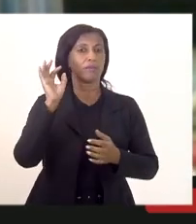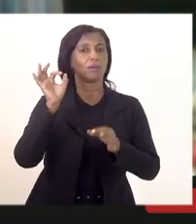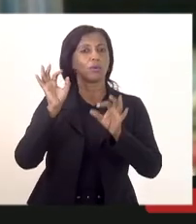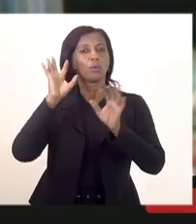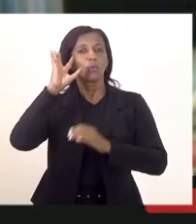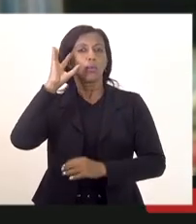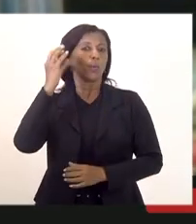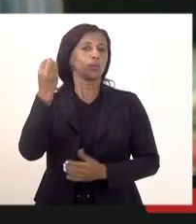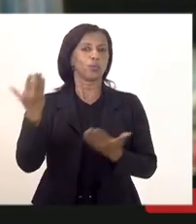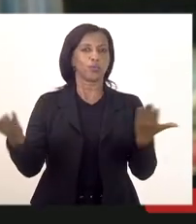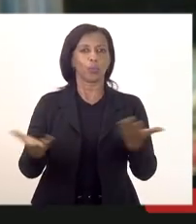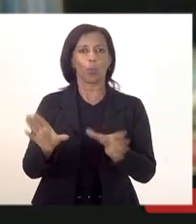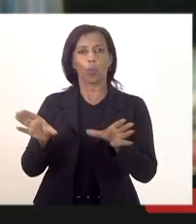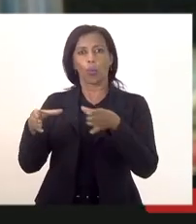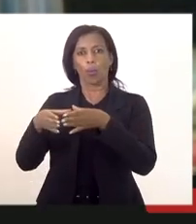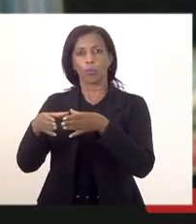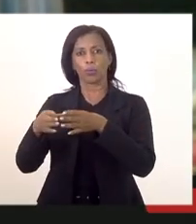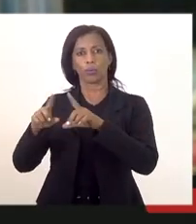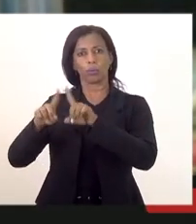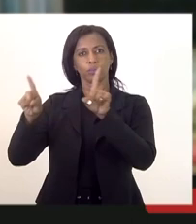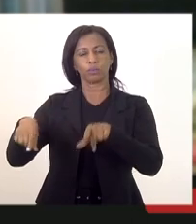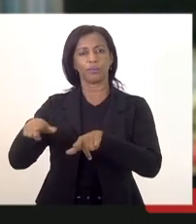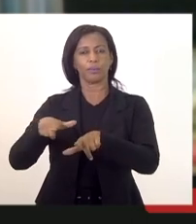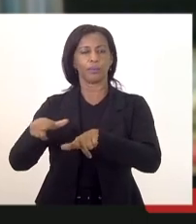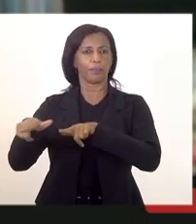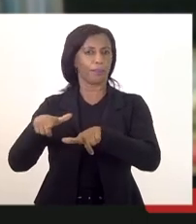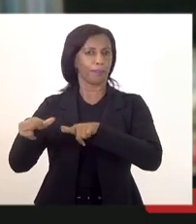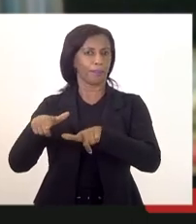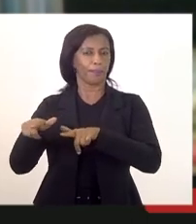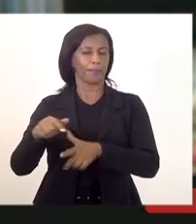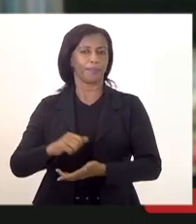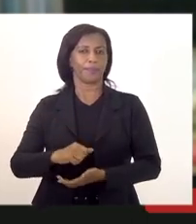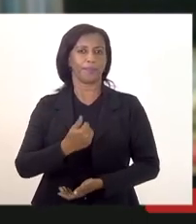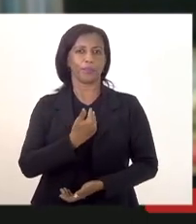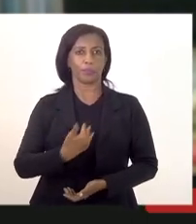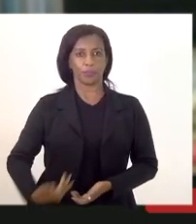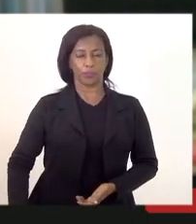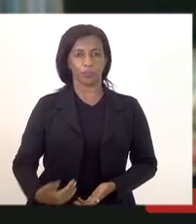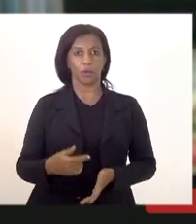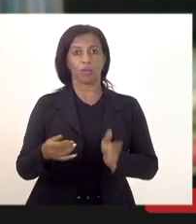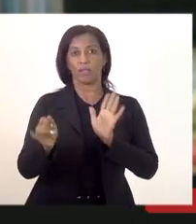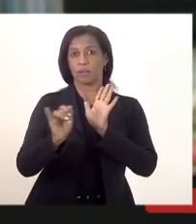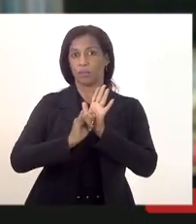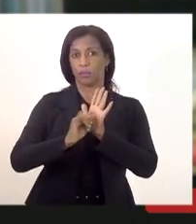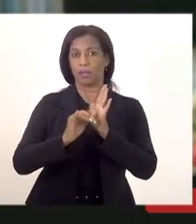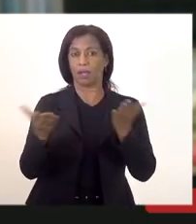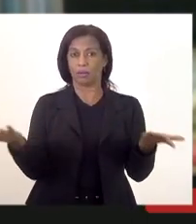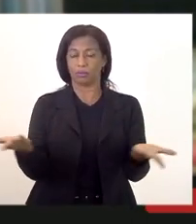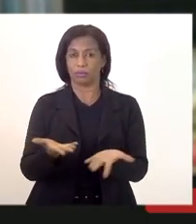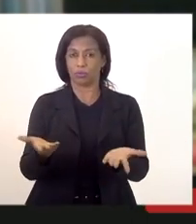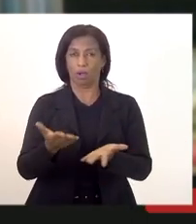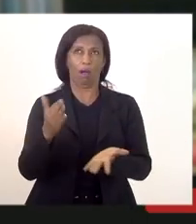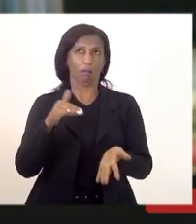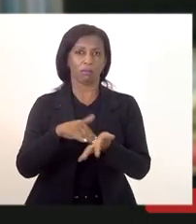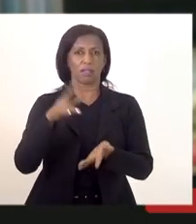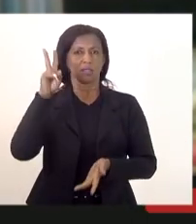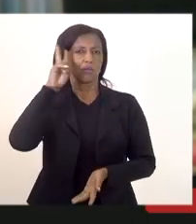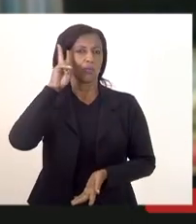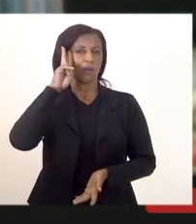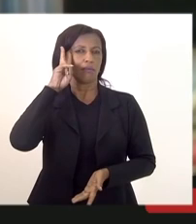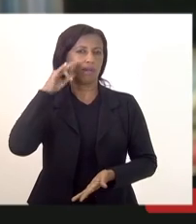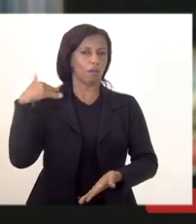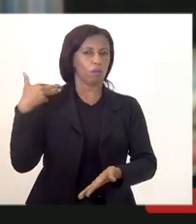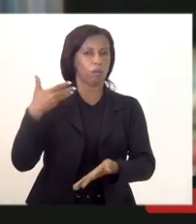na comissão de servidores públicos então será publicado acredito até segunda-feira no máximo